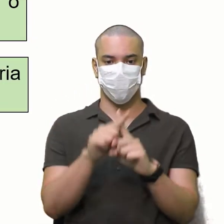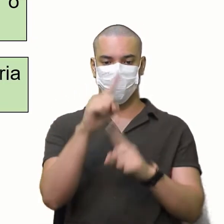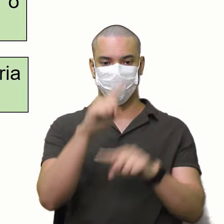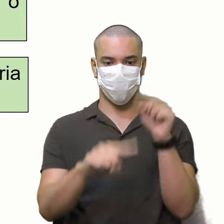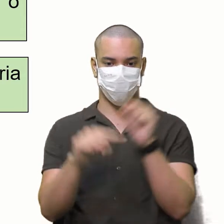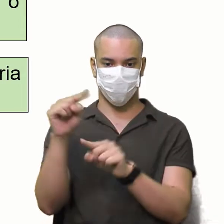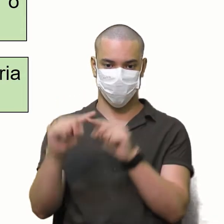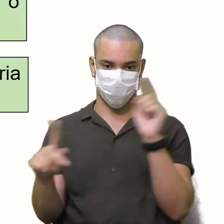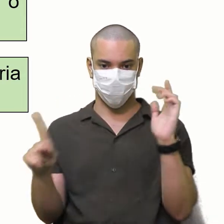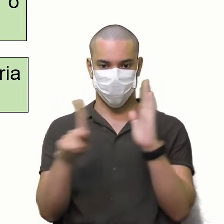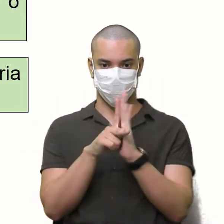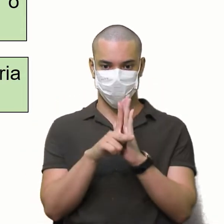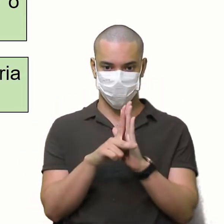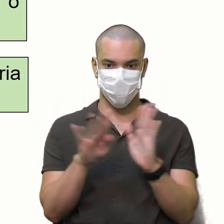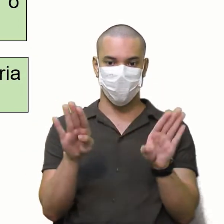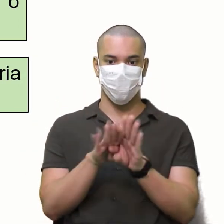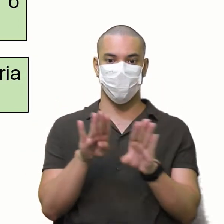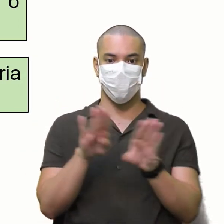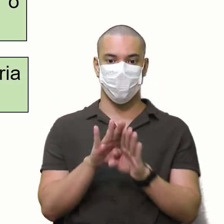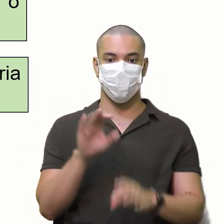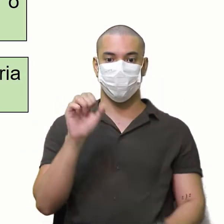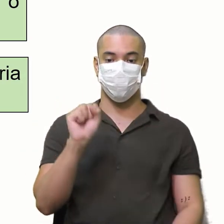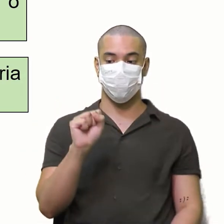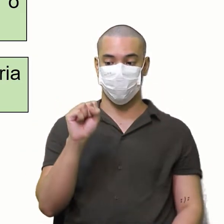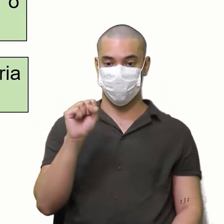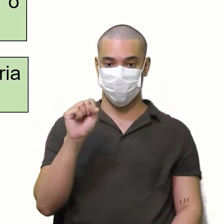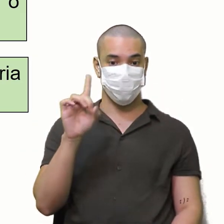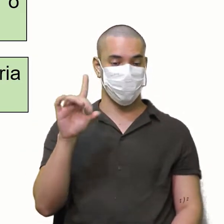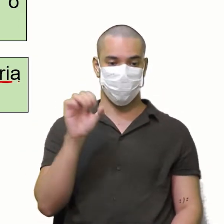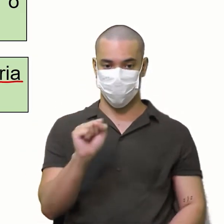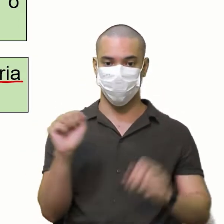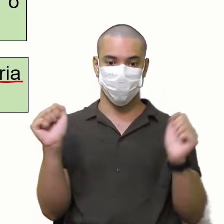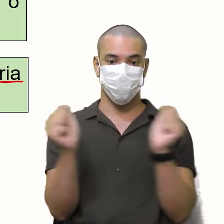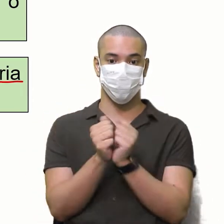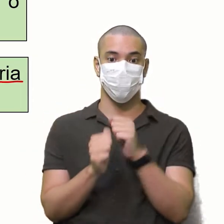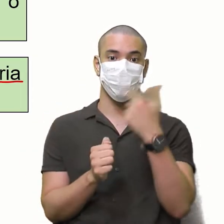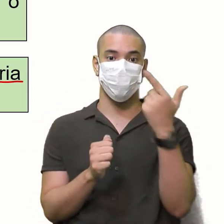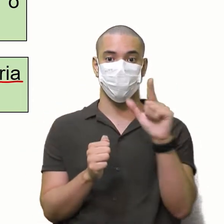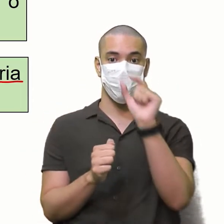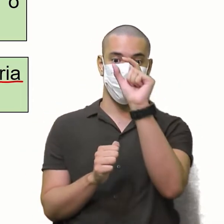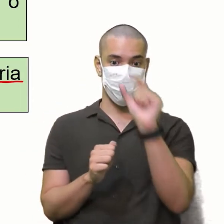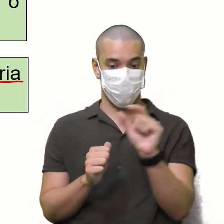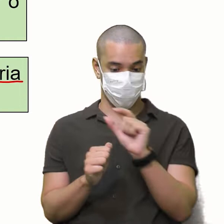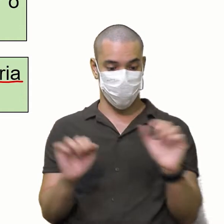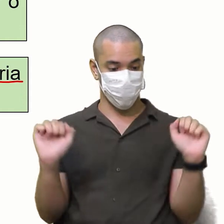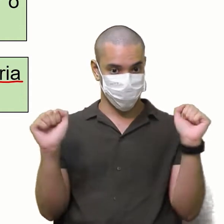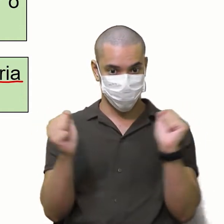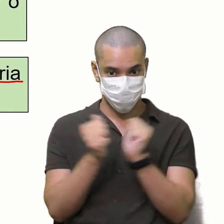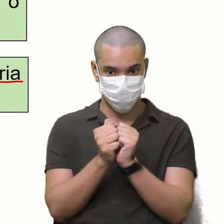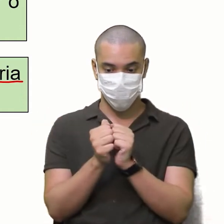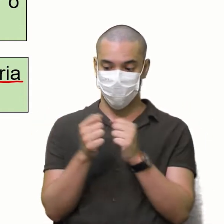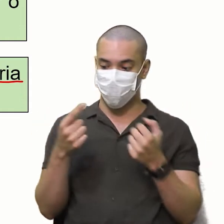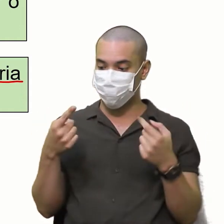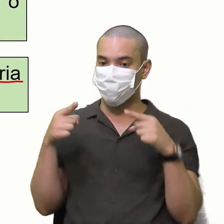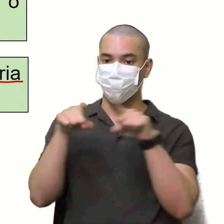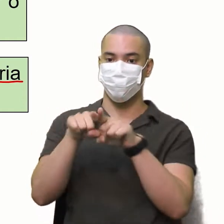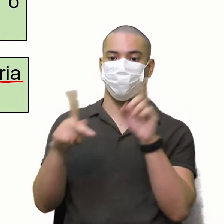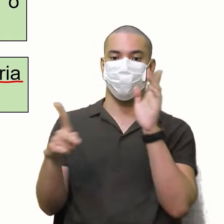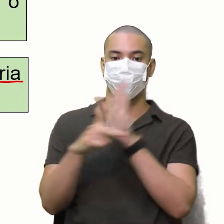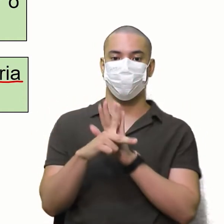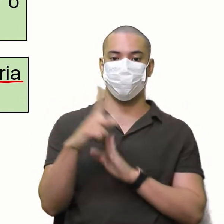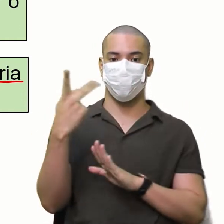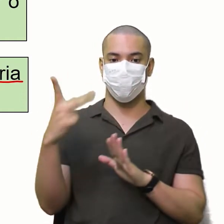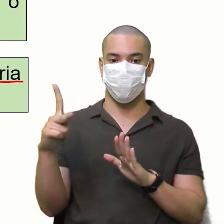elementos Da diagonal secundária E das outras duas fileiras Paralelas À diagonal